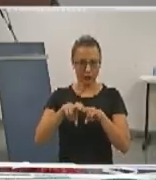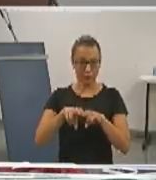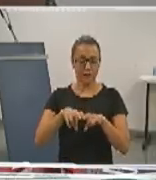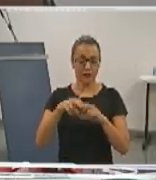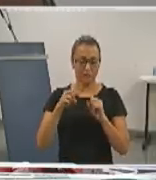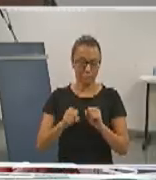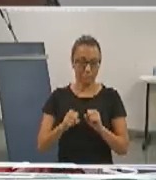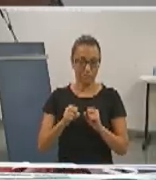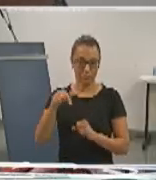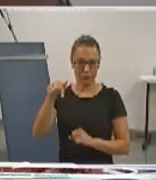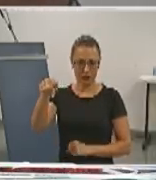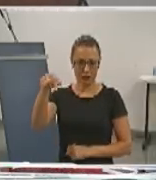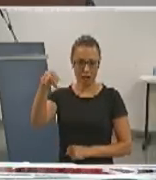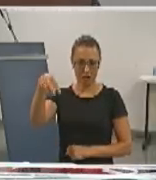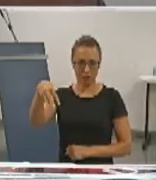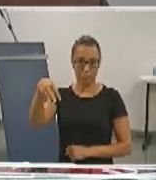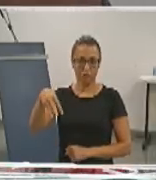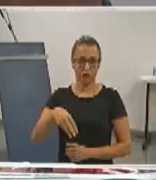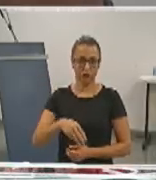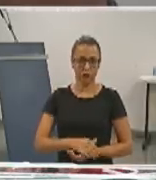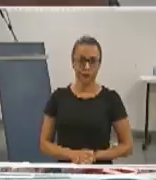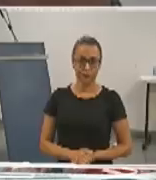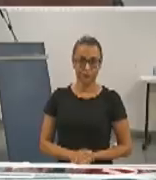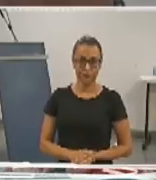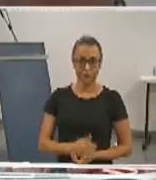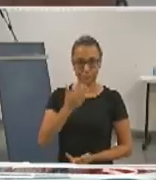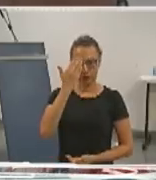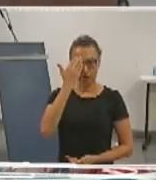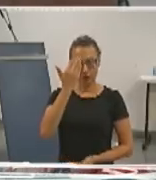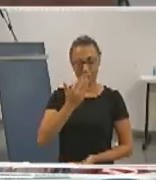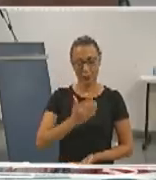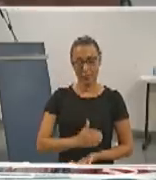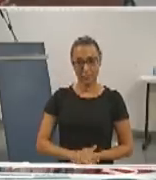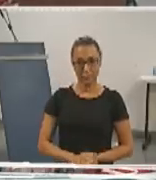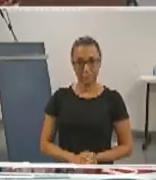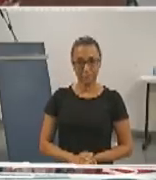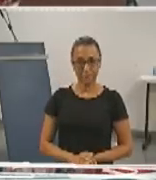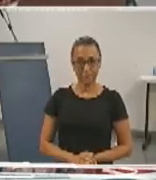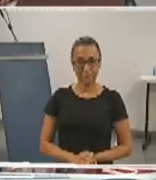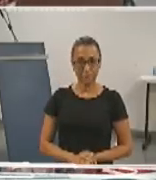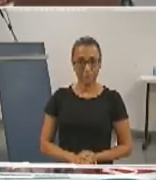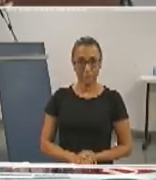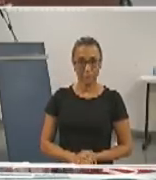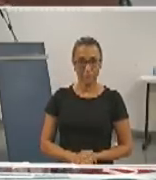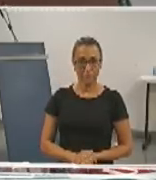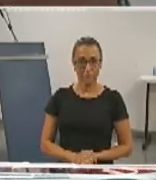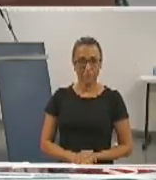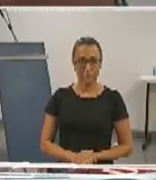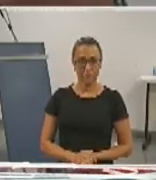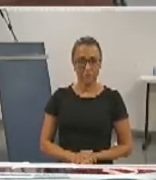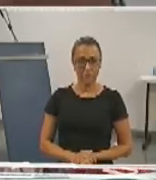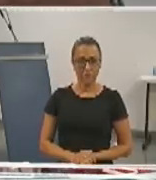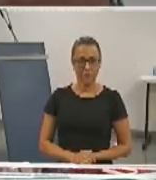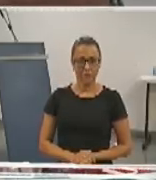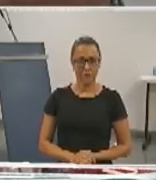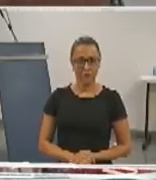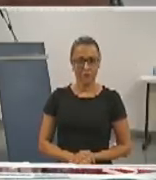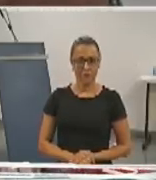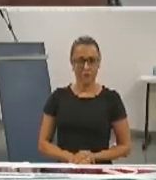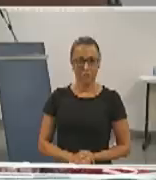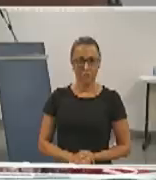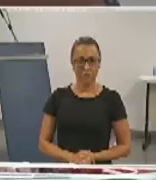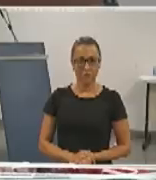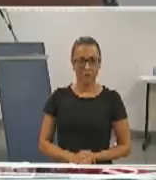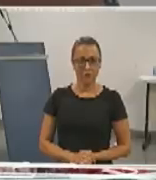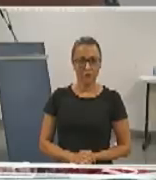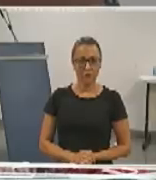Sete minutos, professora. Obrigada. Contemplando o Bruno, que pediu para a gente se colocar sobre o